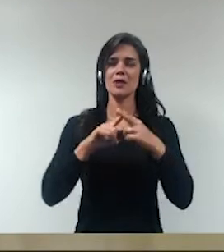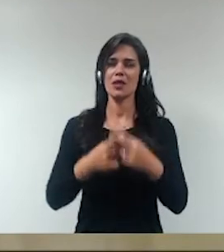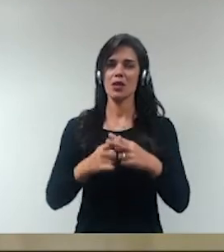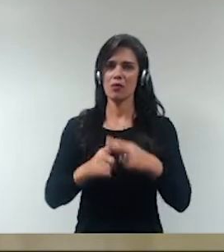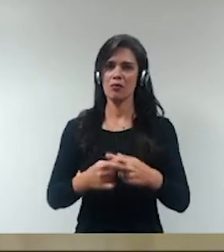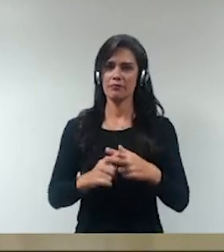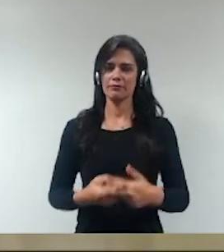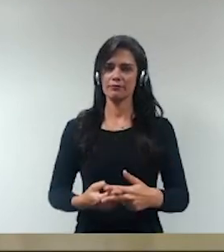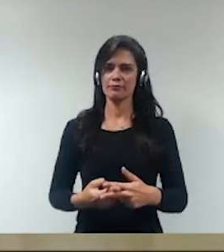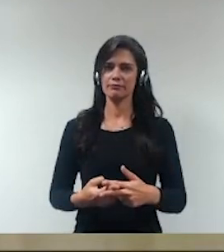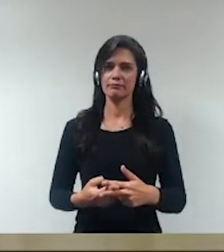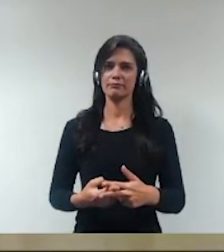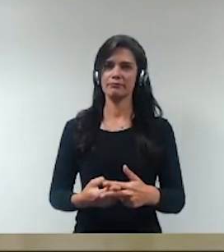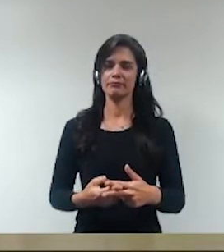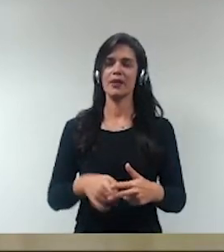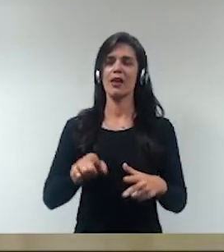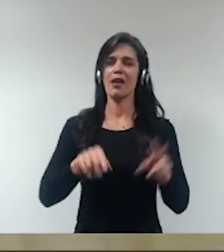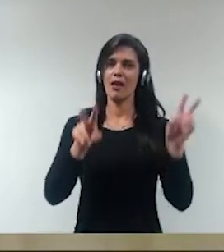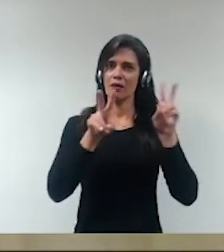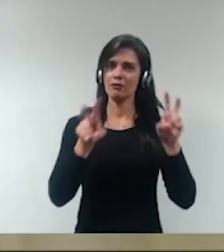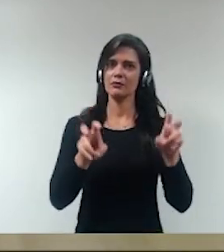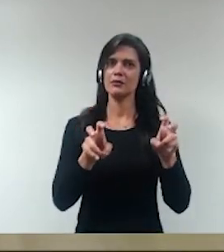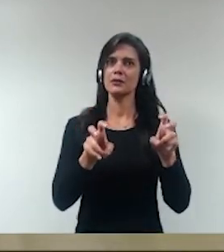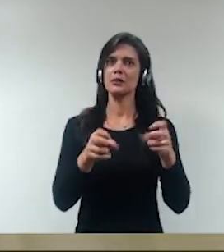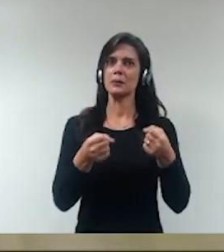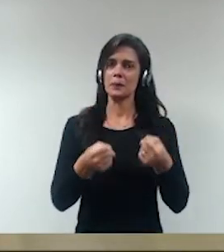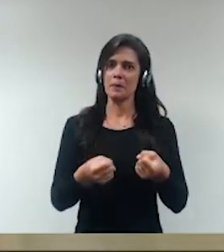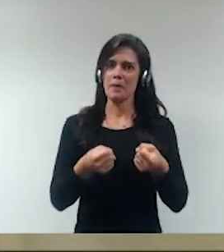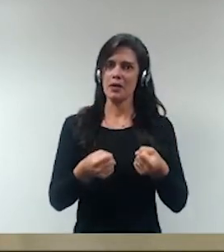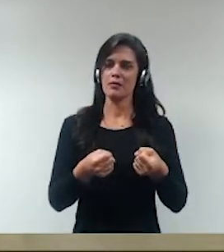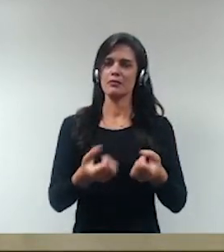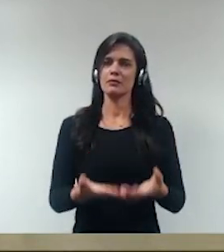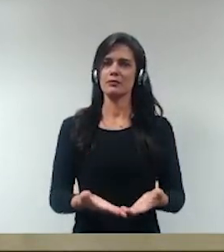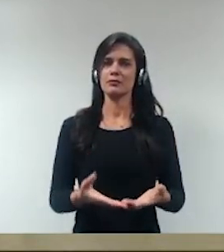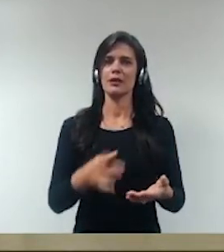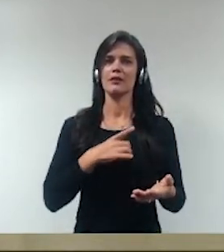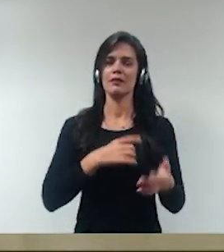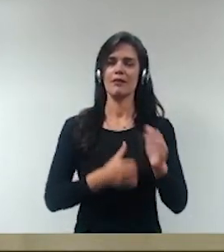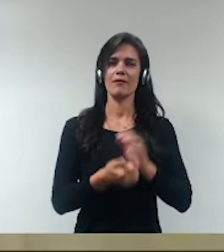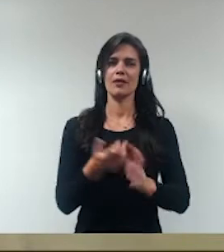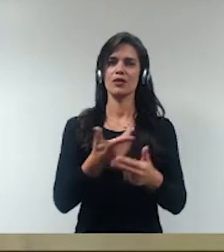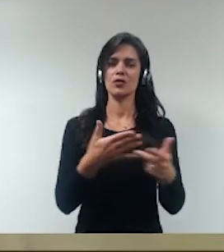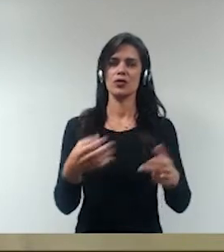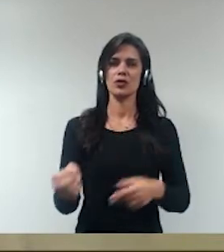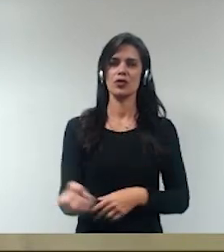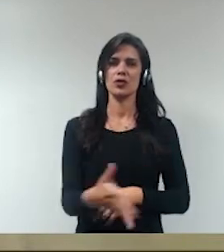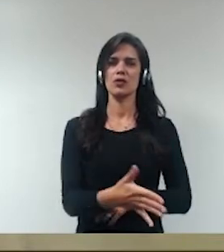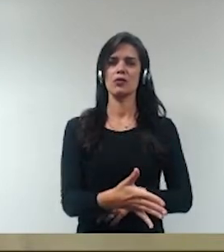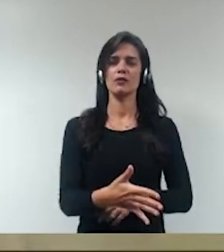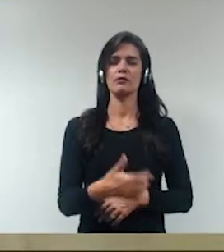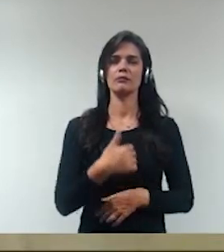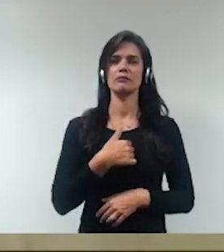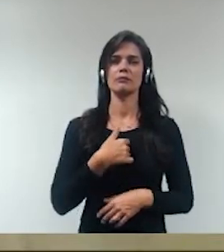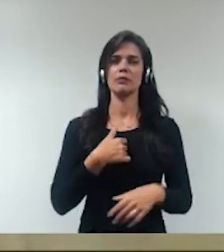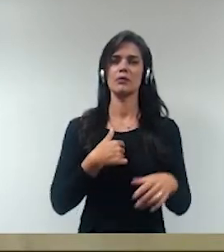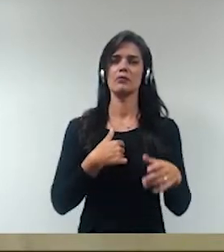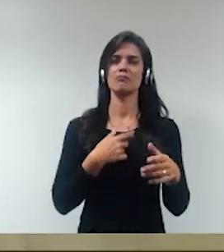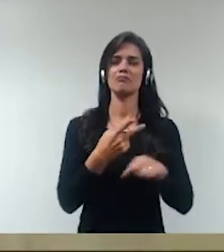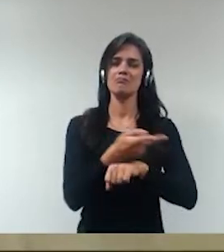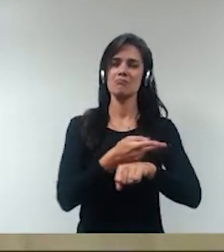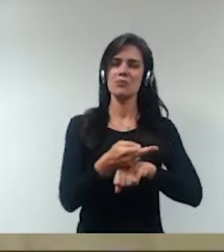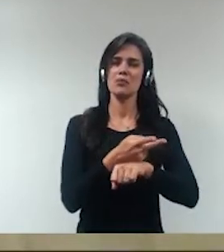assim, bem, bem complexo, né, há muitas novidades, e eu vou procurar aqui, de uma maneira